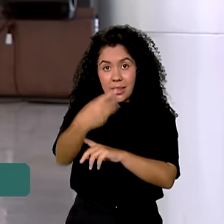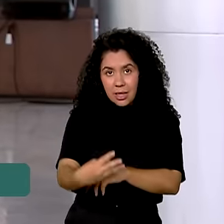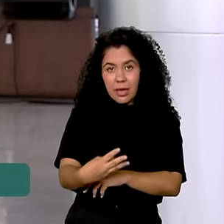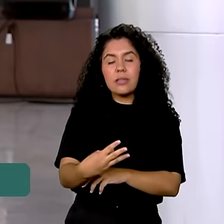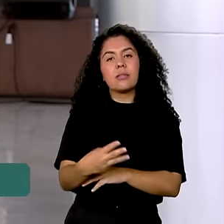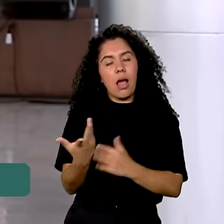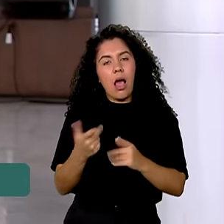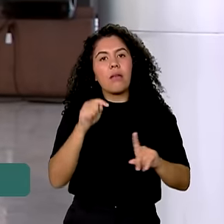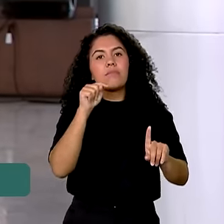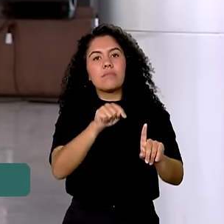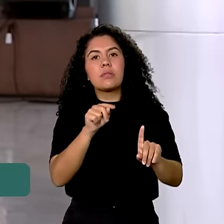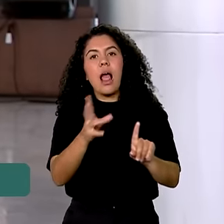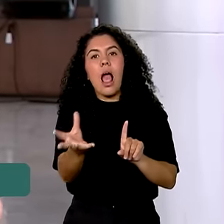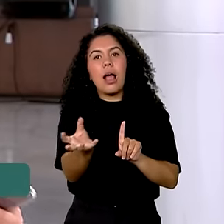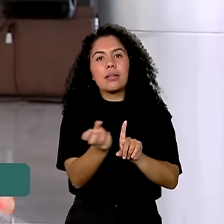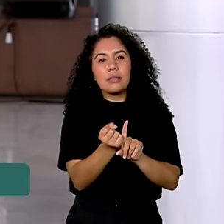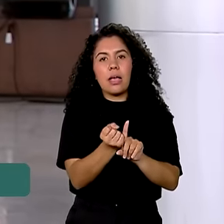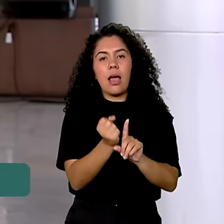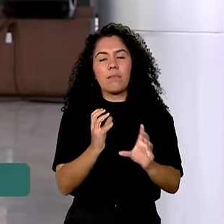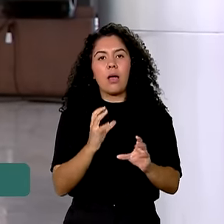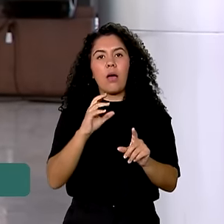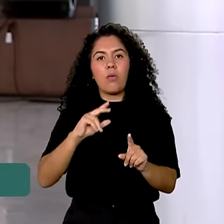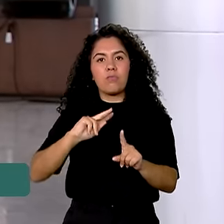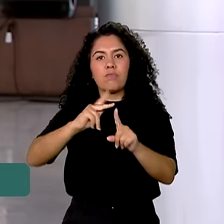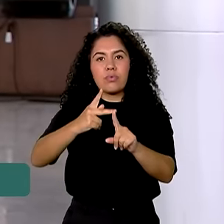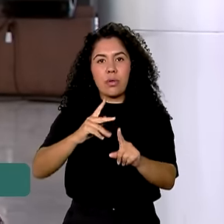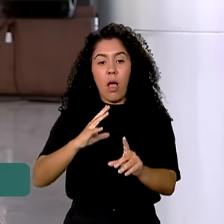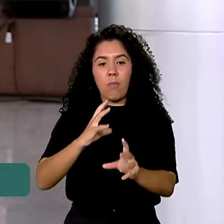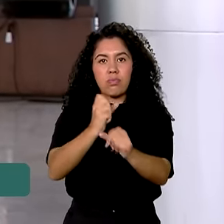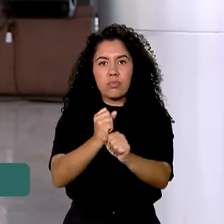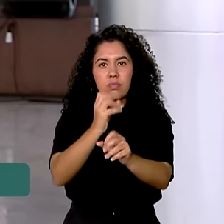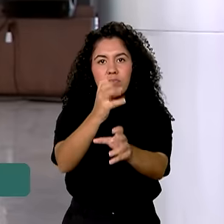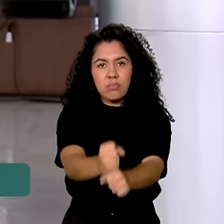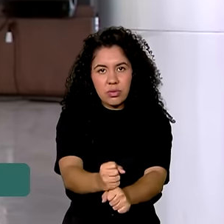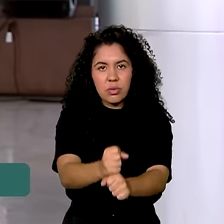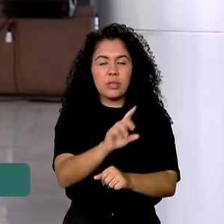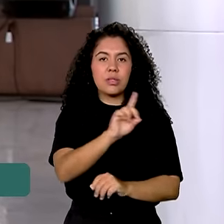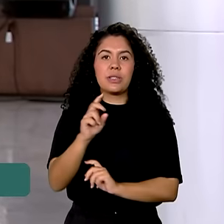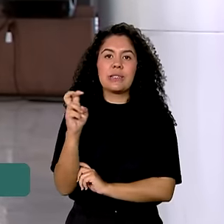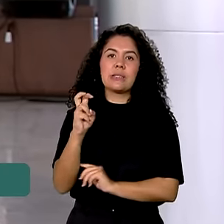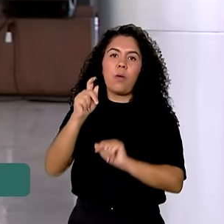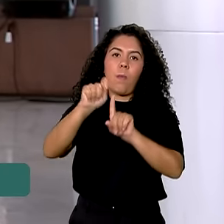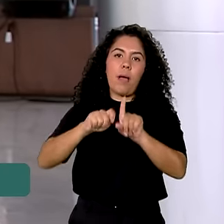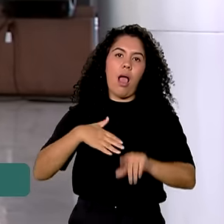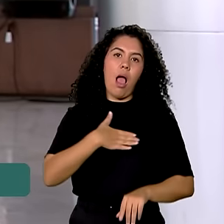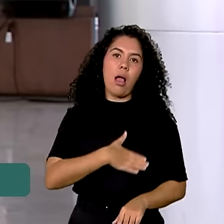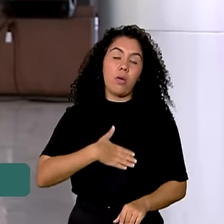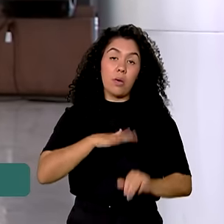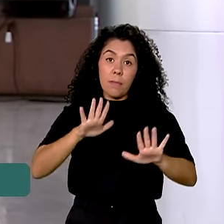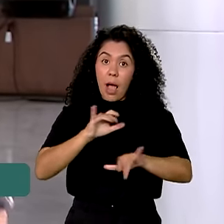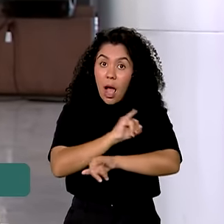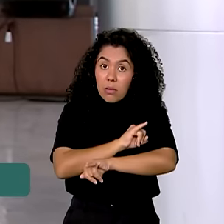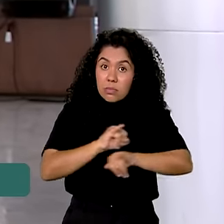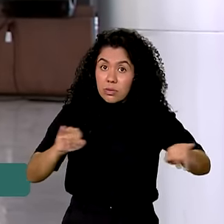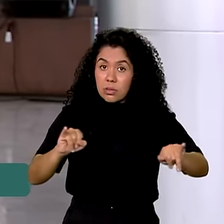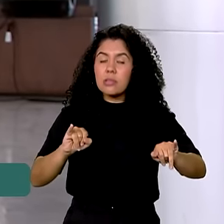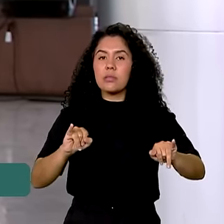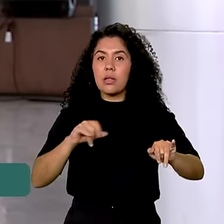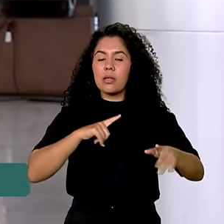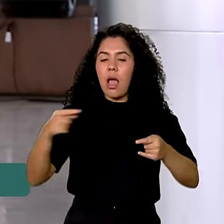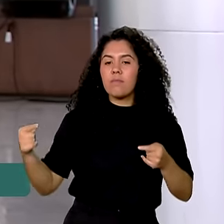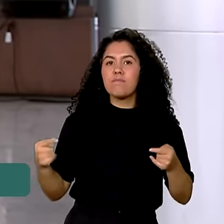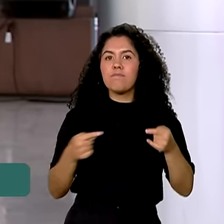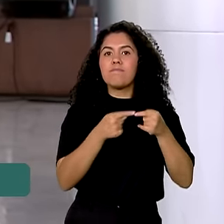aí o trabalhador vai receber o valor junto com a segunda parcela, no dia 5 de agosto. Vale lembrar que se enquadram na